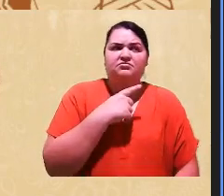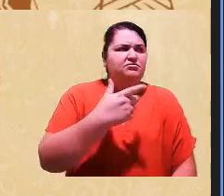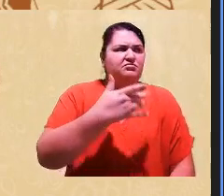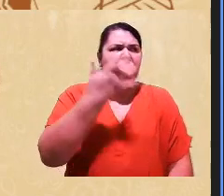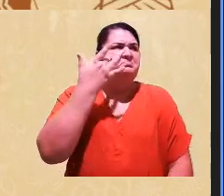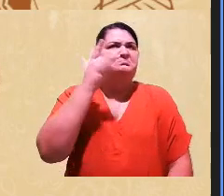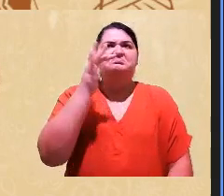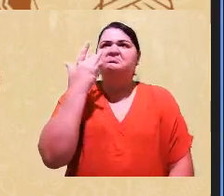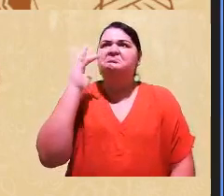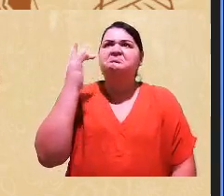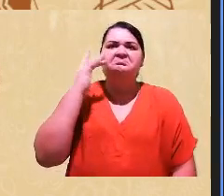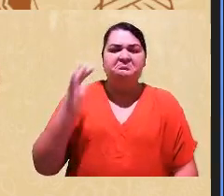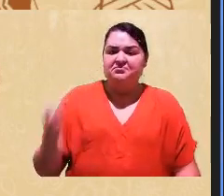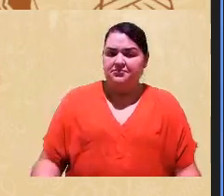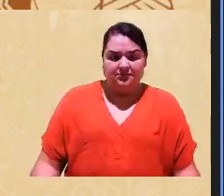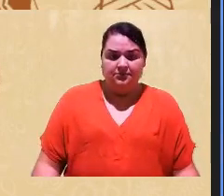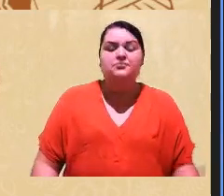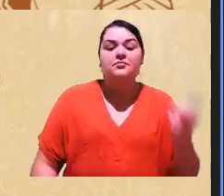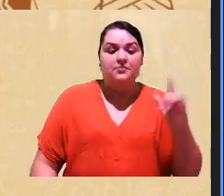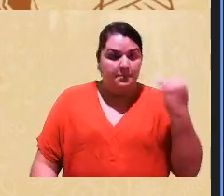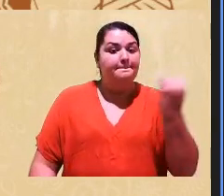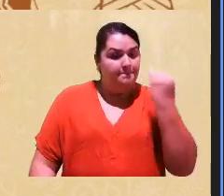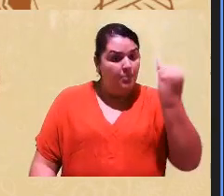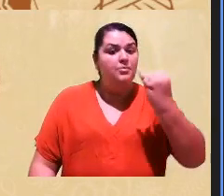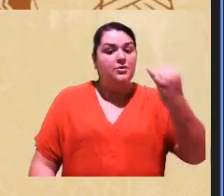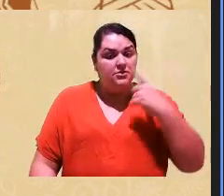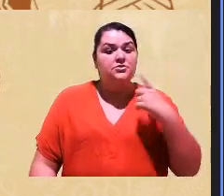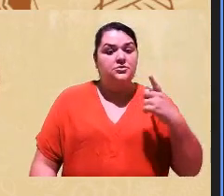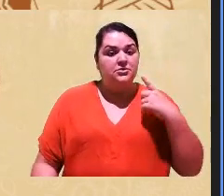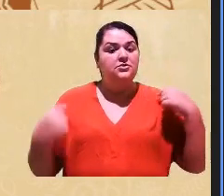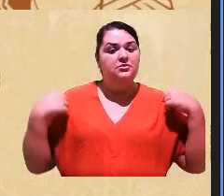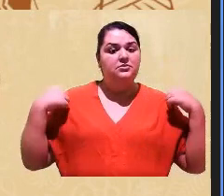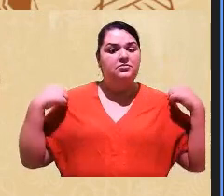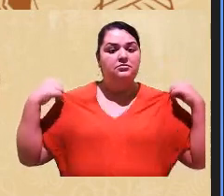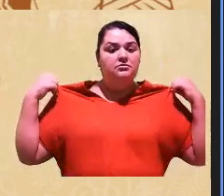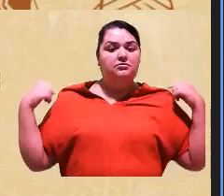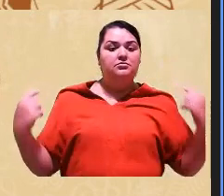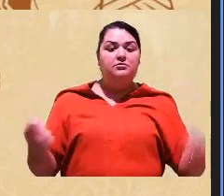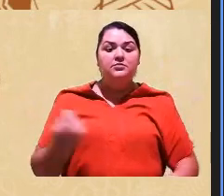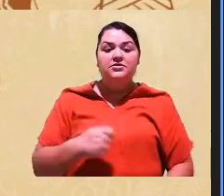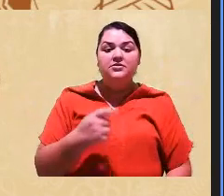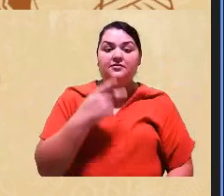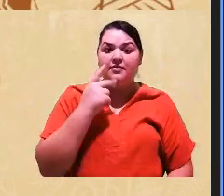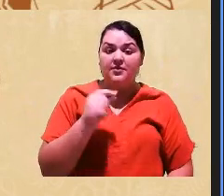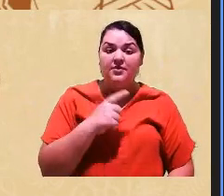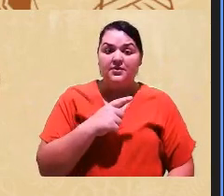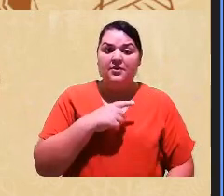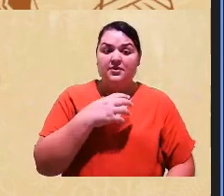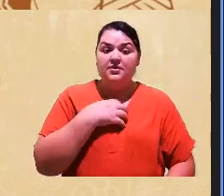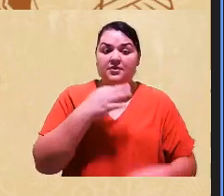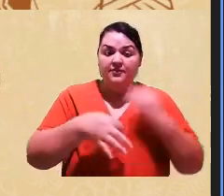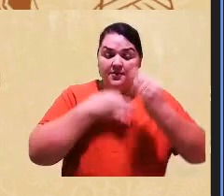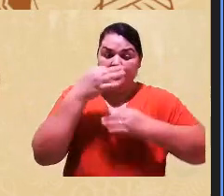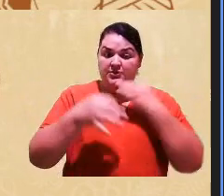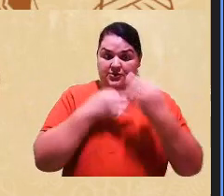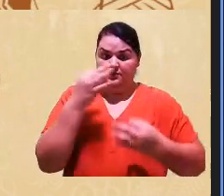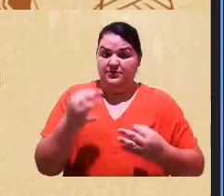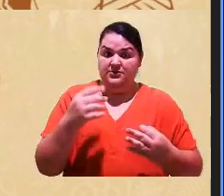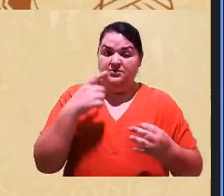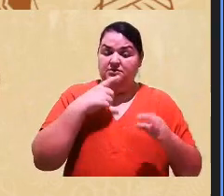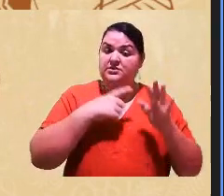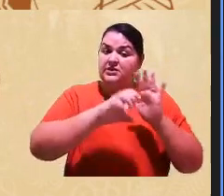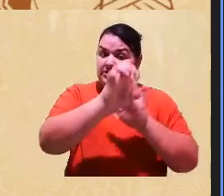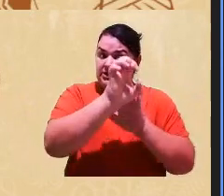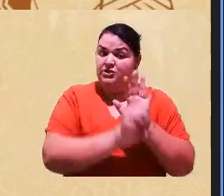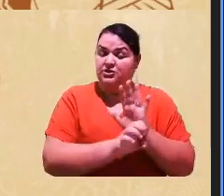Até isso é importante no processo de humanização, do que a gente está falando de ações afirmativas, que faça um edital explícito,